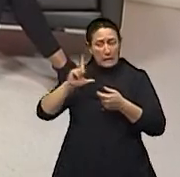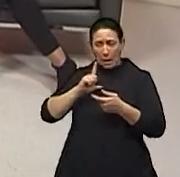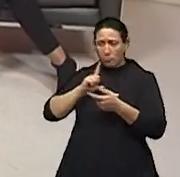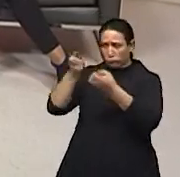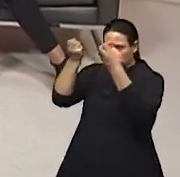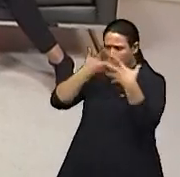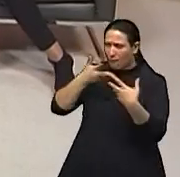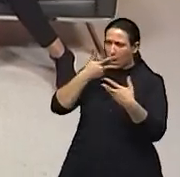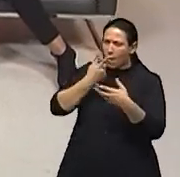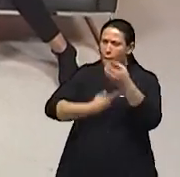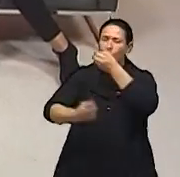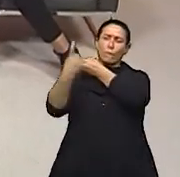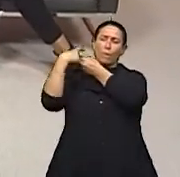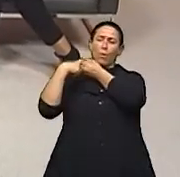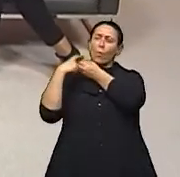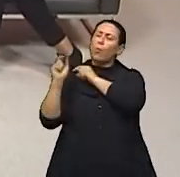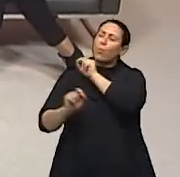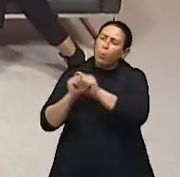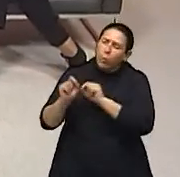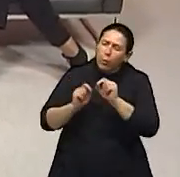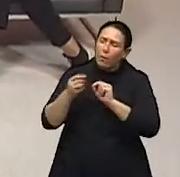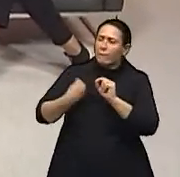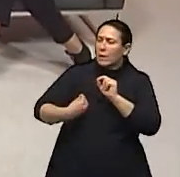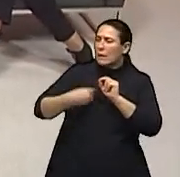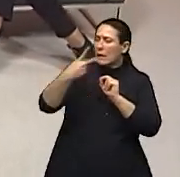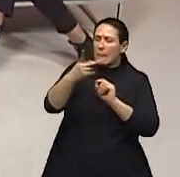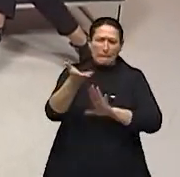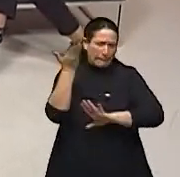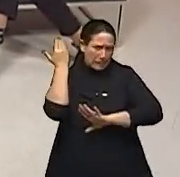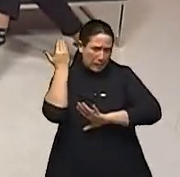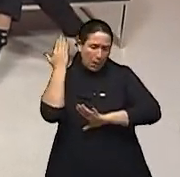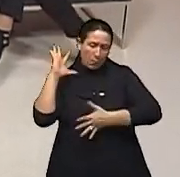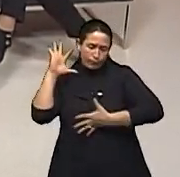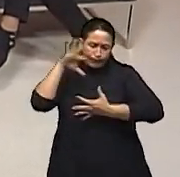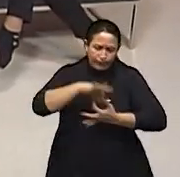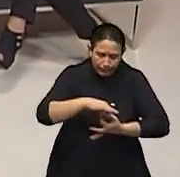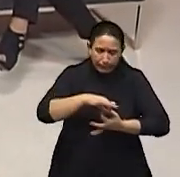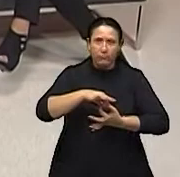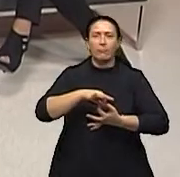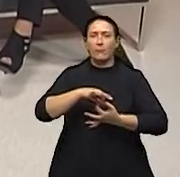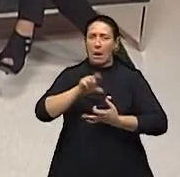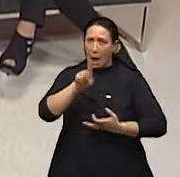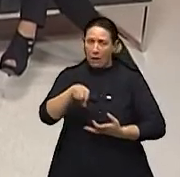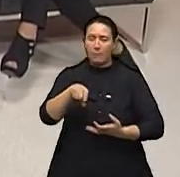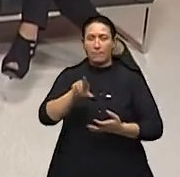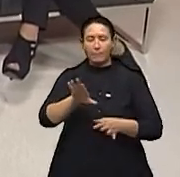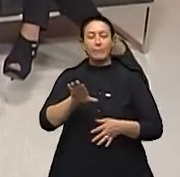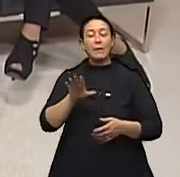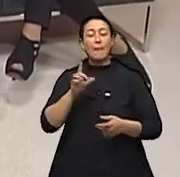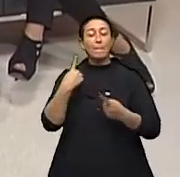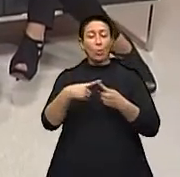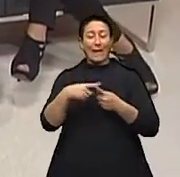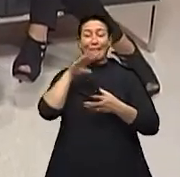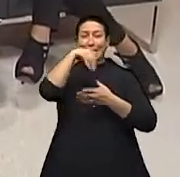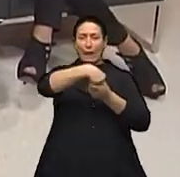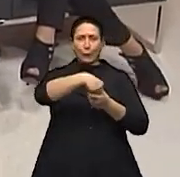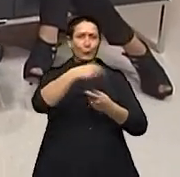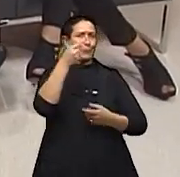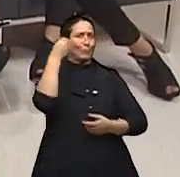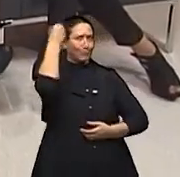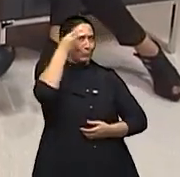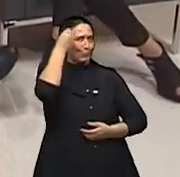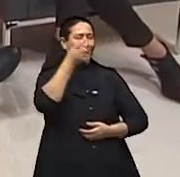certo. Por que não se trabalha na psiquiatria e na